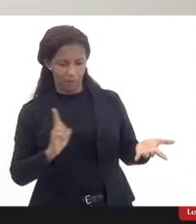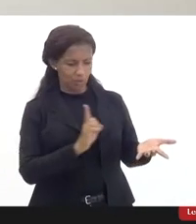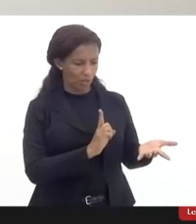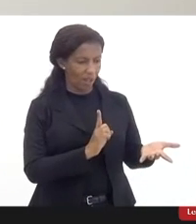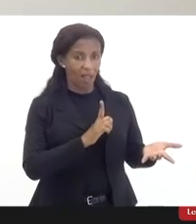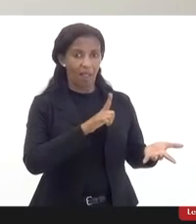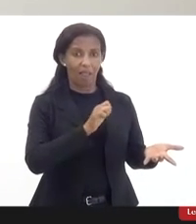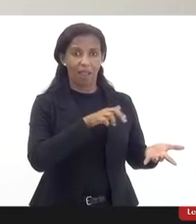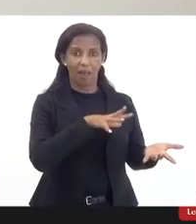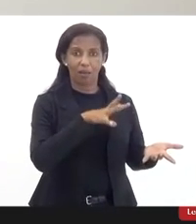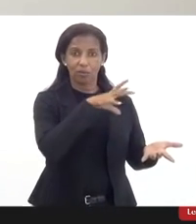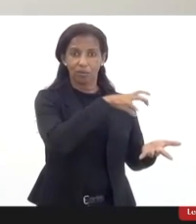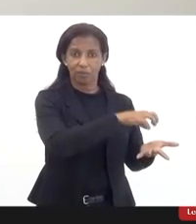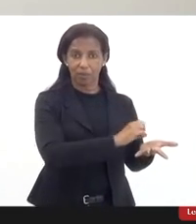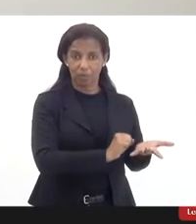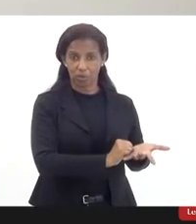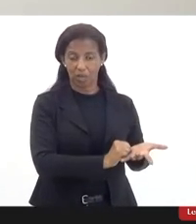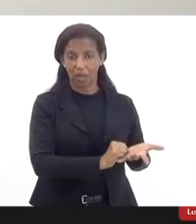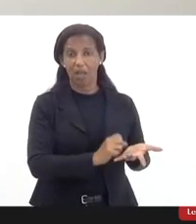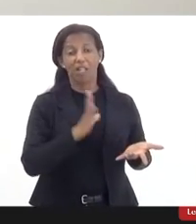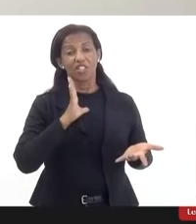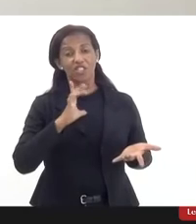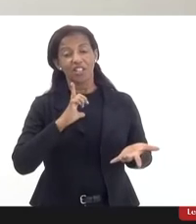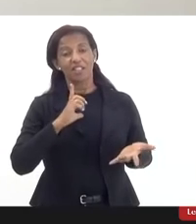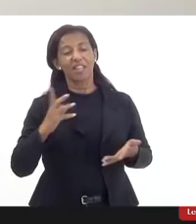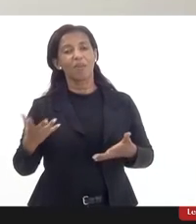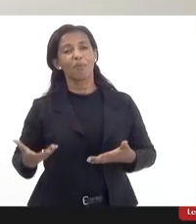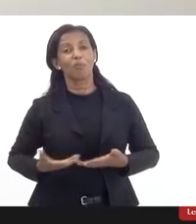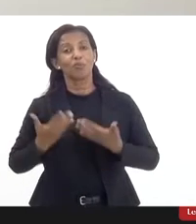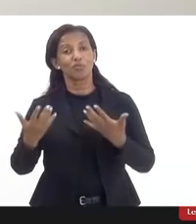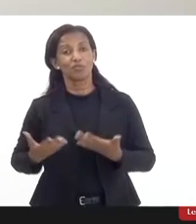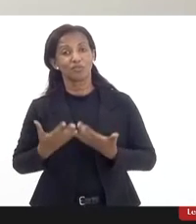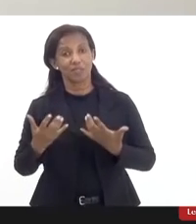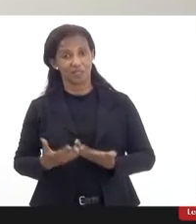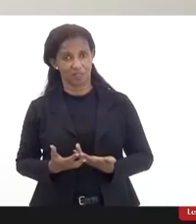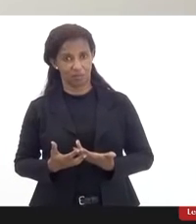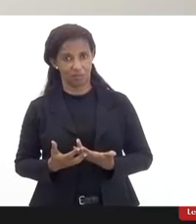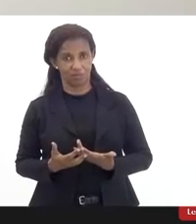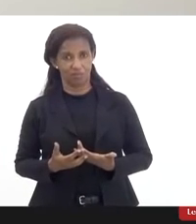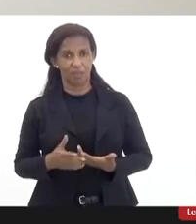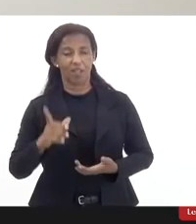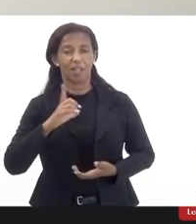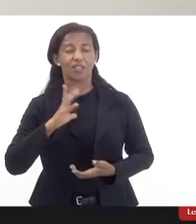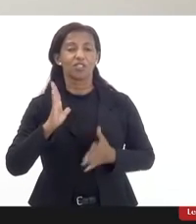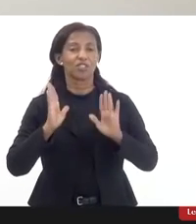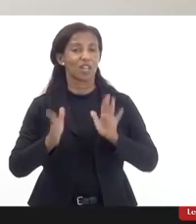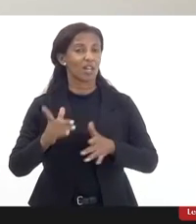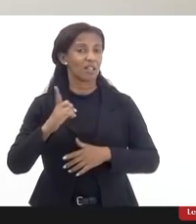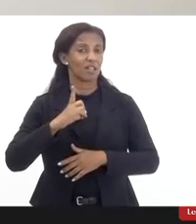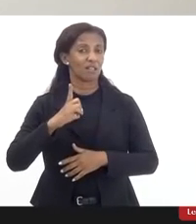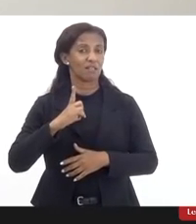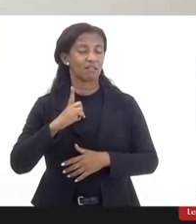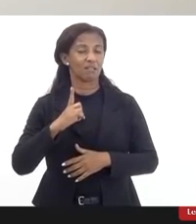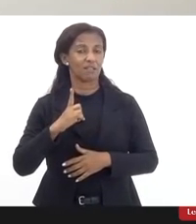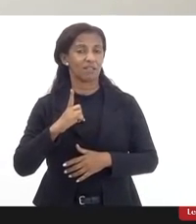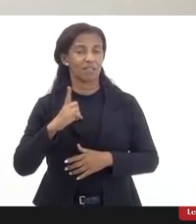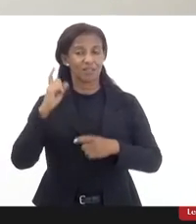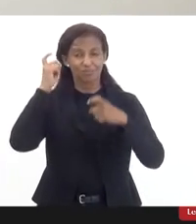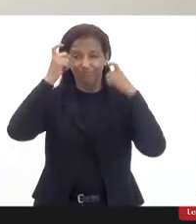busca o laudo com alguma motivação então a gente tem essa questão e isso me